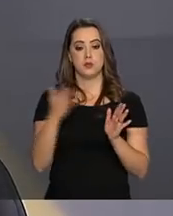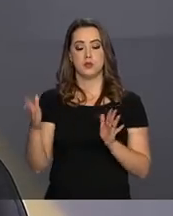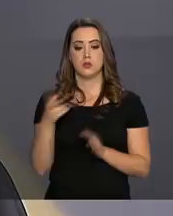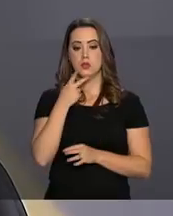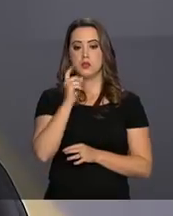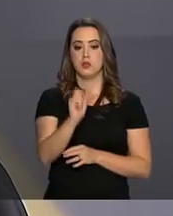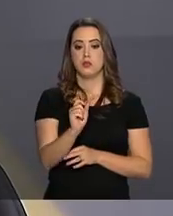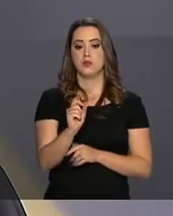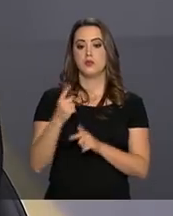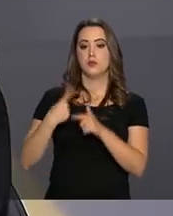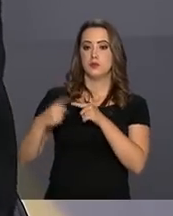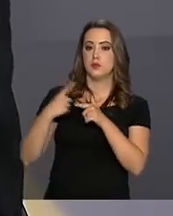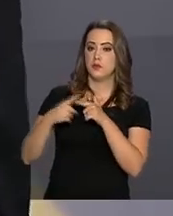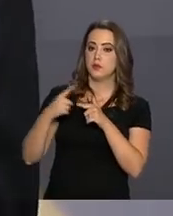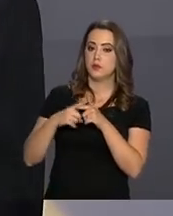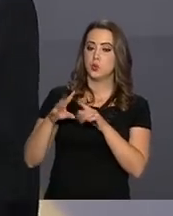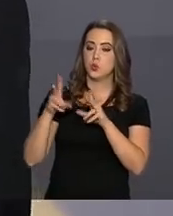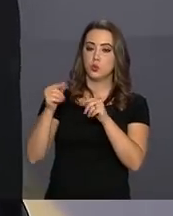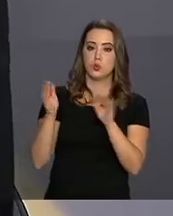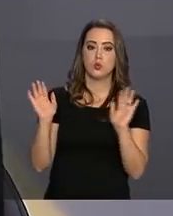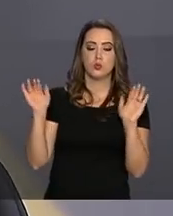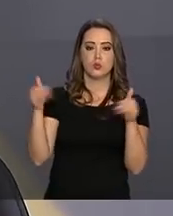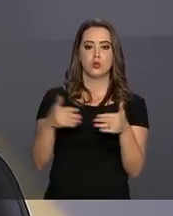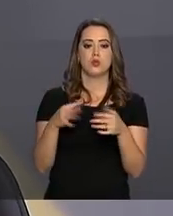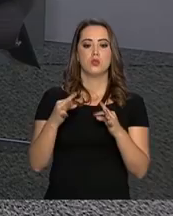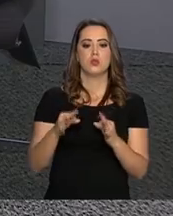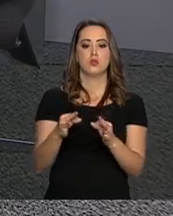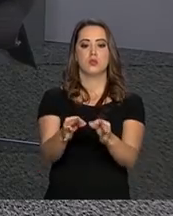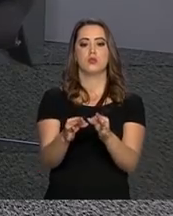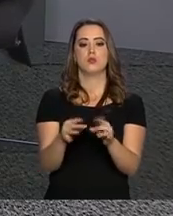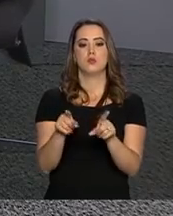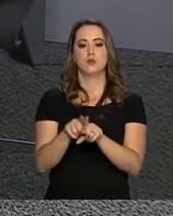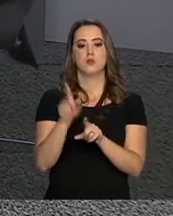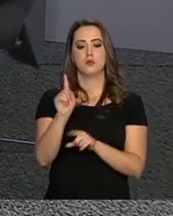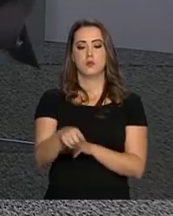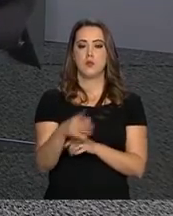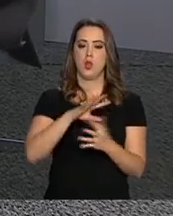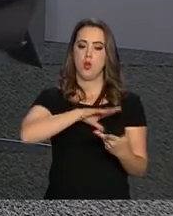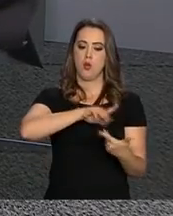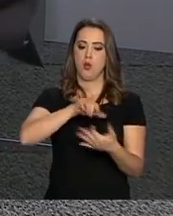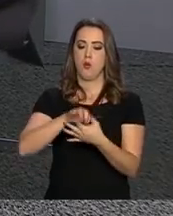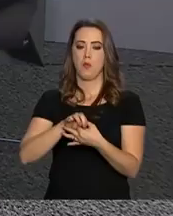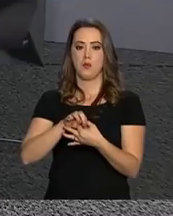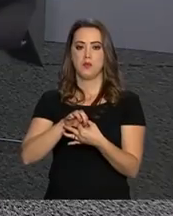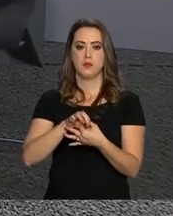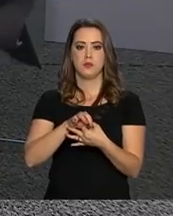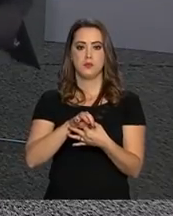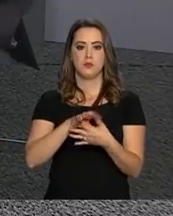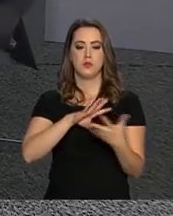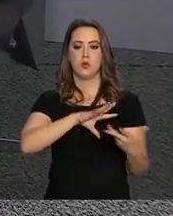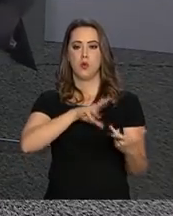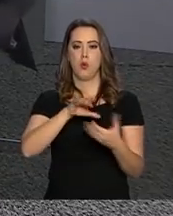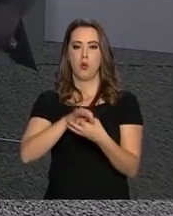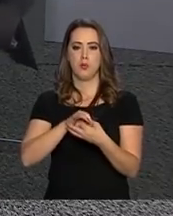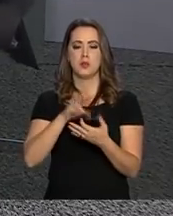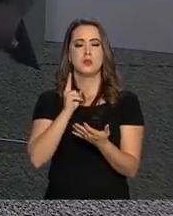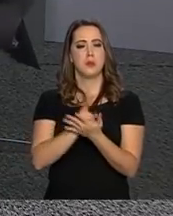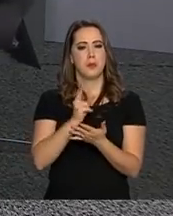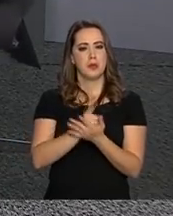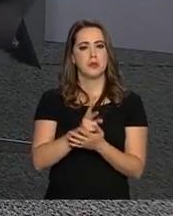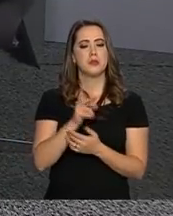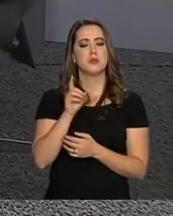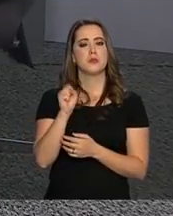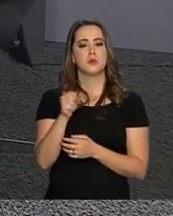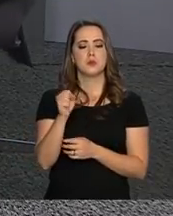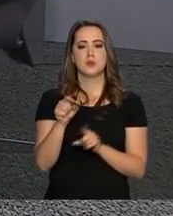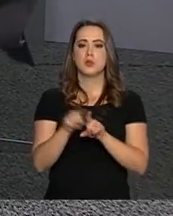referindo a uma questão que tem tudo a ver com isso. Essa questão tecnológica. A questão da globalização. É uma questão que, embora a globalização em si